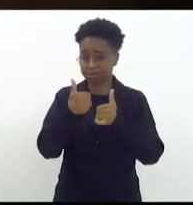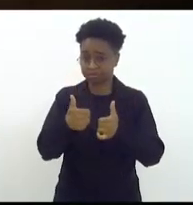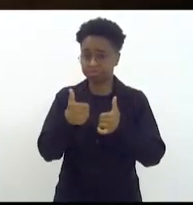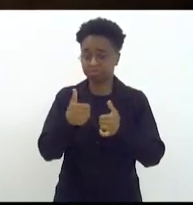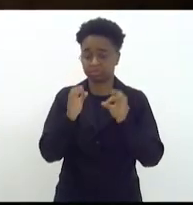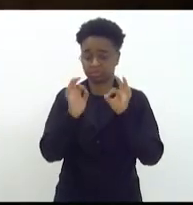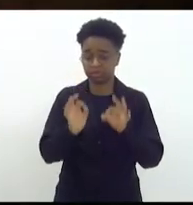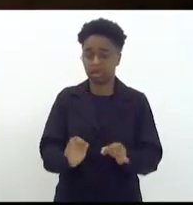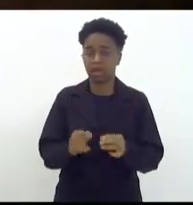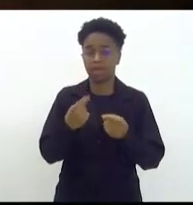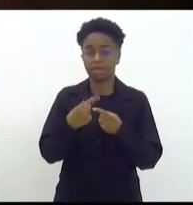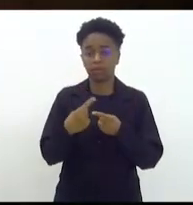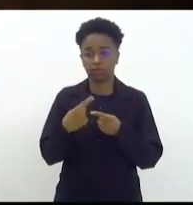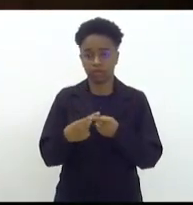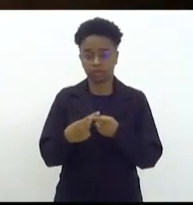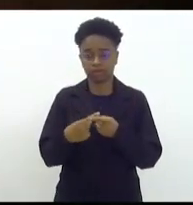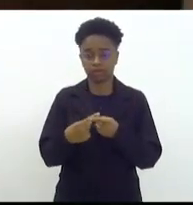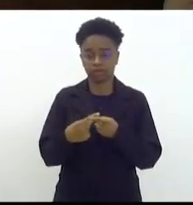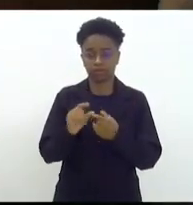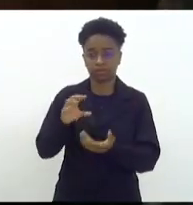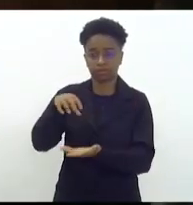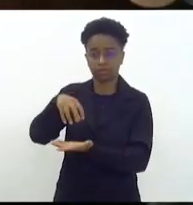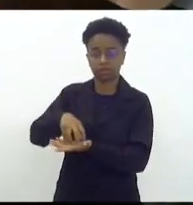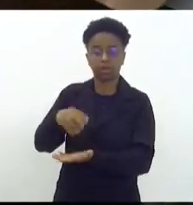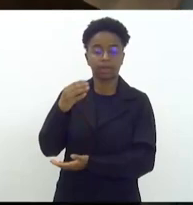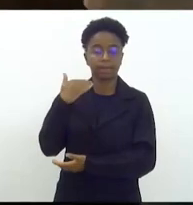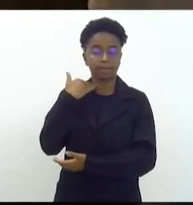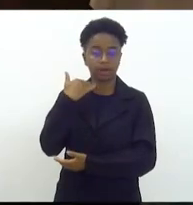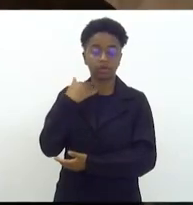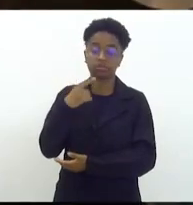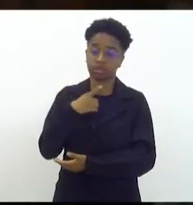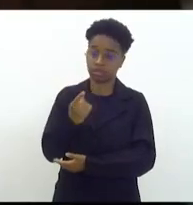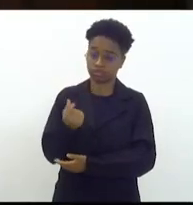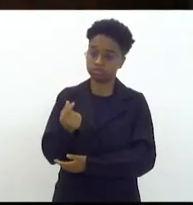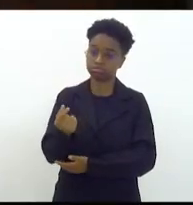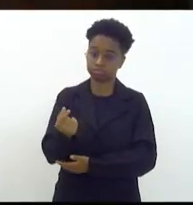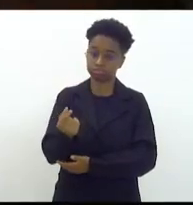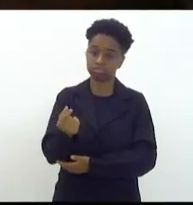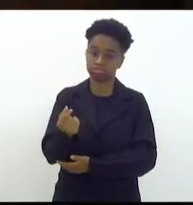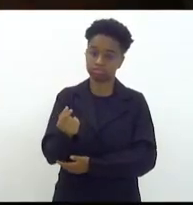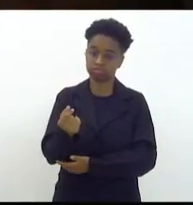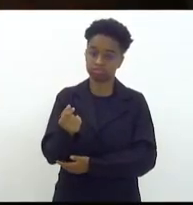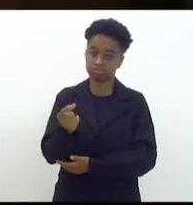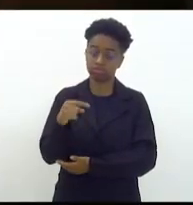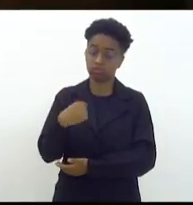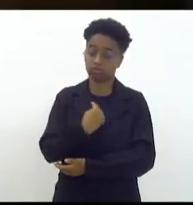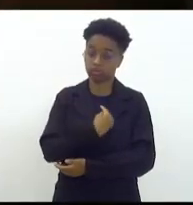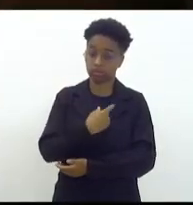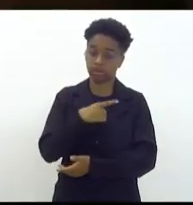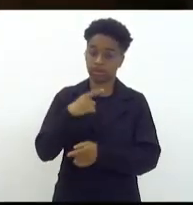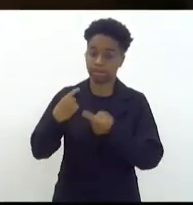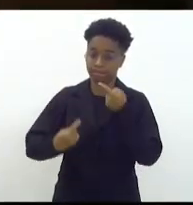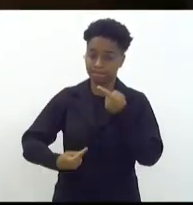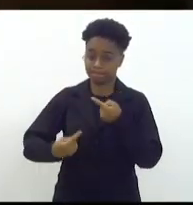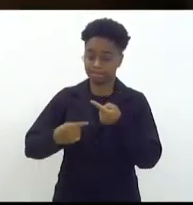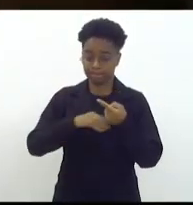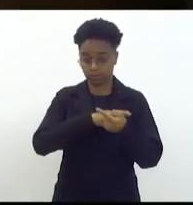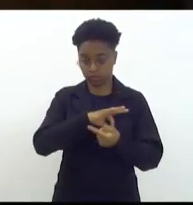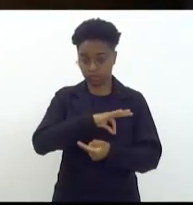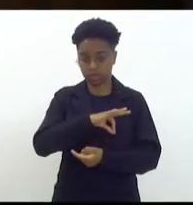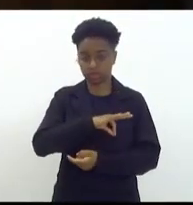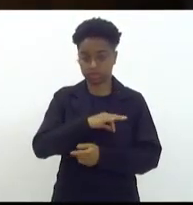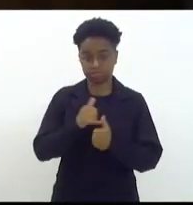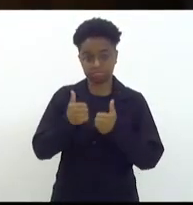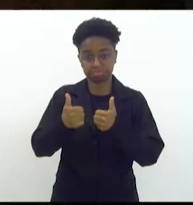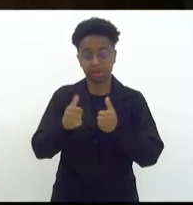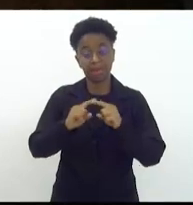por quê? O setor bancário é um setor que tem recurso. Nós temos uma polícia que é eficiente,